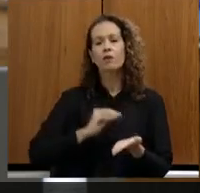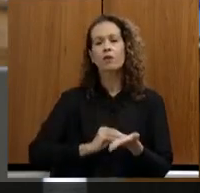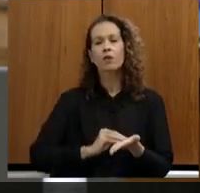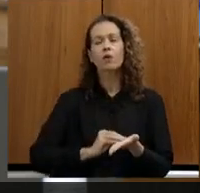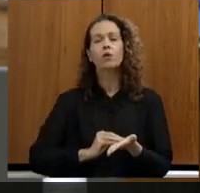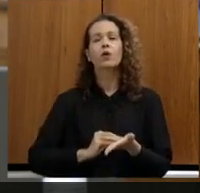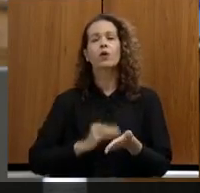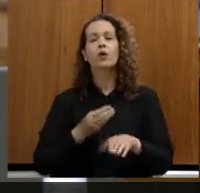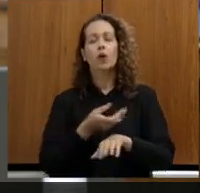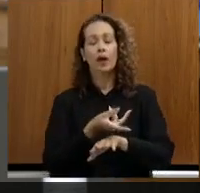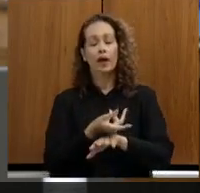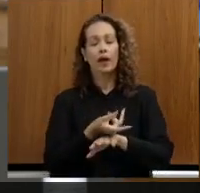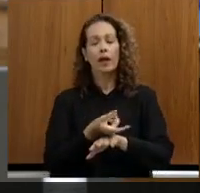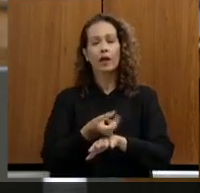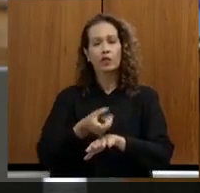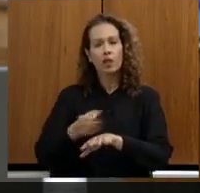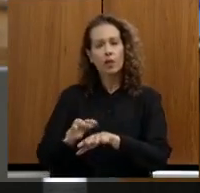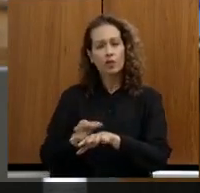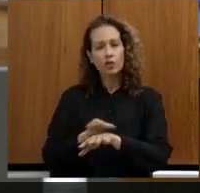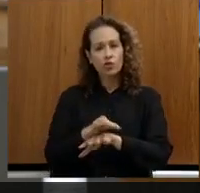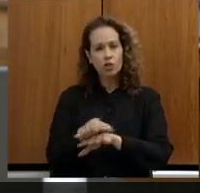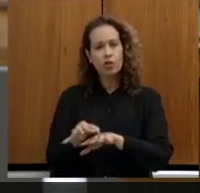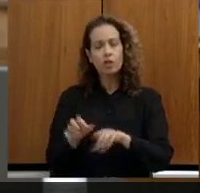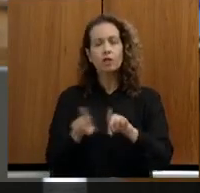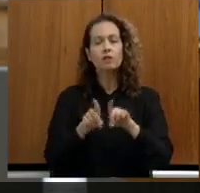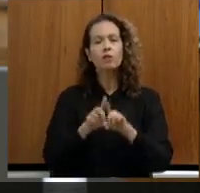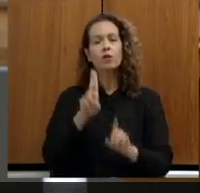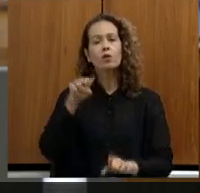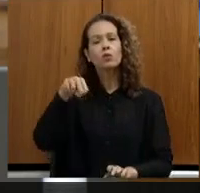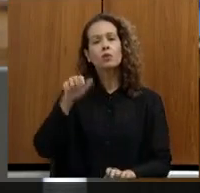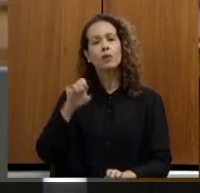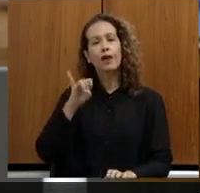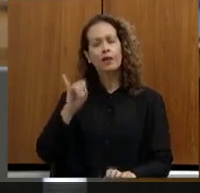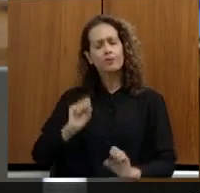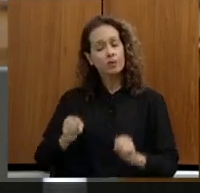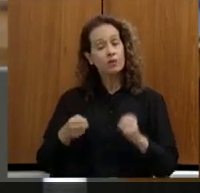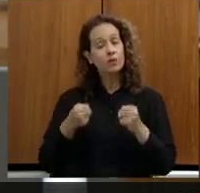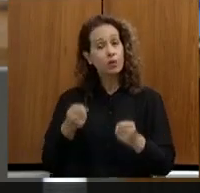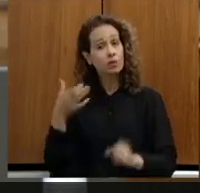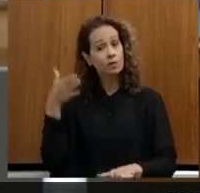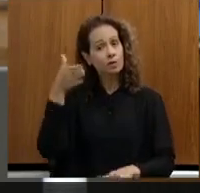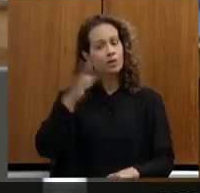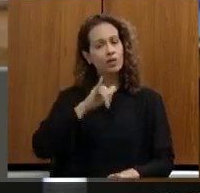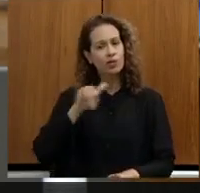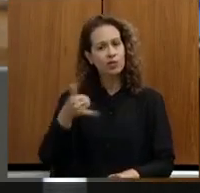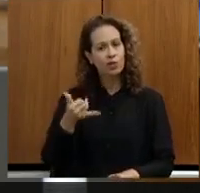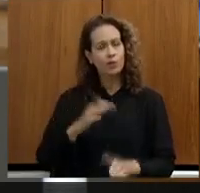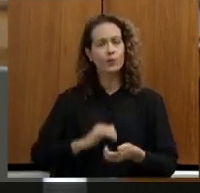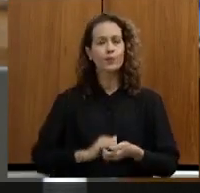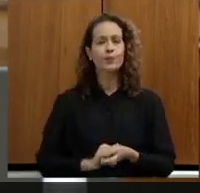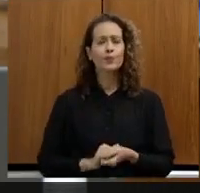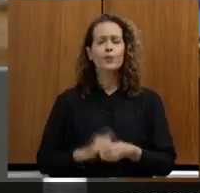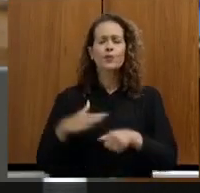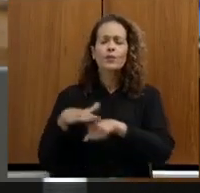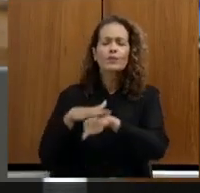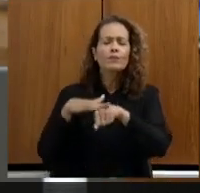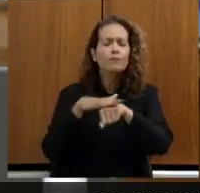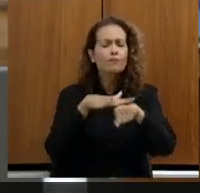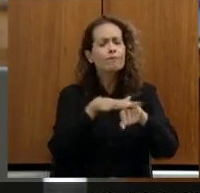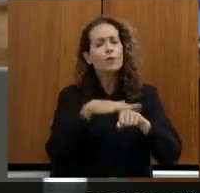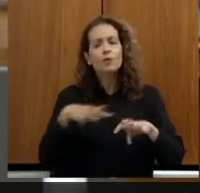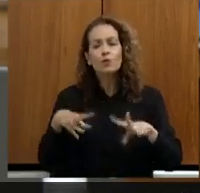esforço para ir esse ano ou em janeiro e eu tive a oportunidade deputados de conversar com todos os servidores